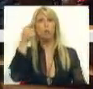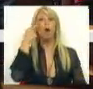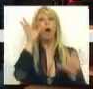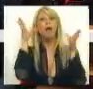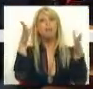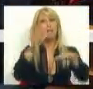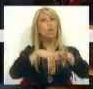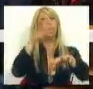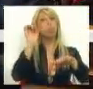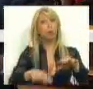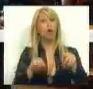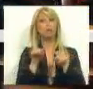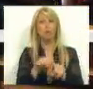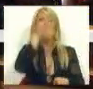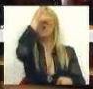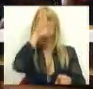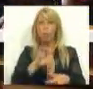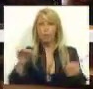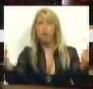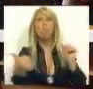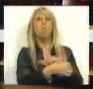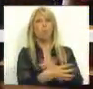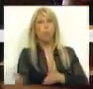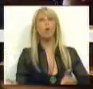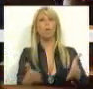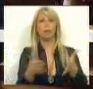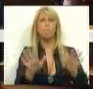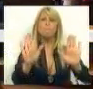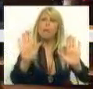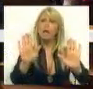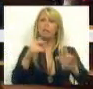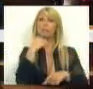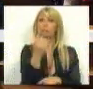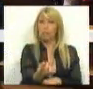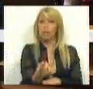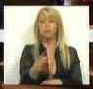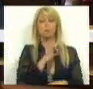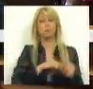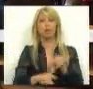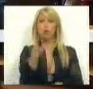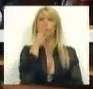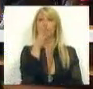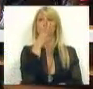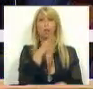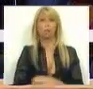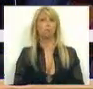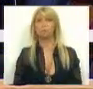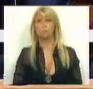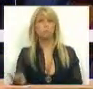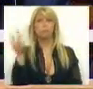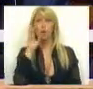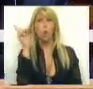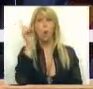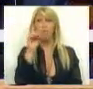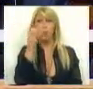O Governo corrigiu a trajetória. Mas diga-se de passagem, Sr. Deputado, que não ouvi uma